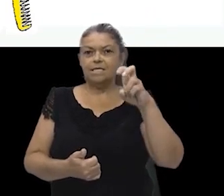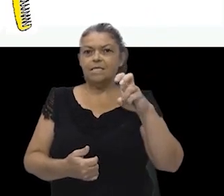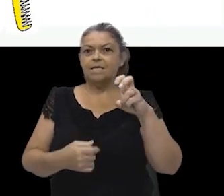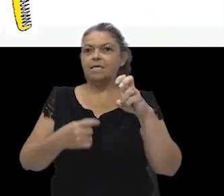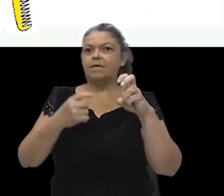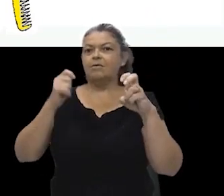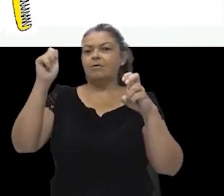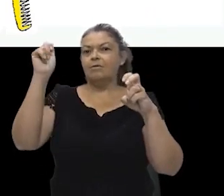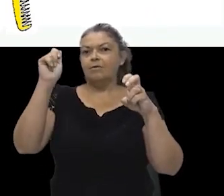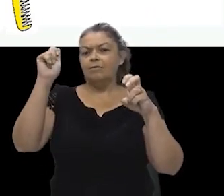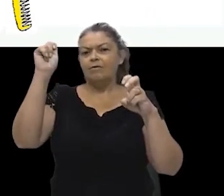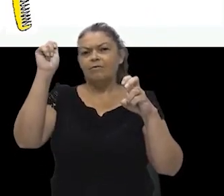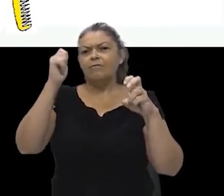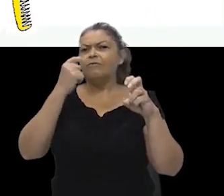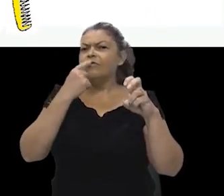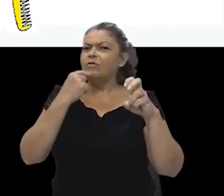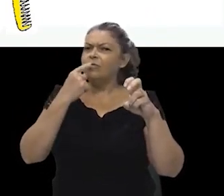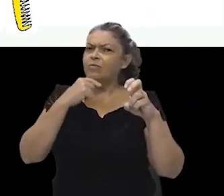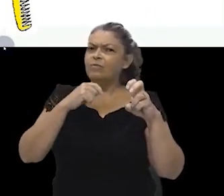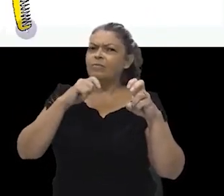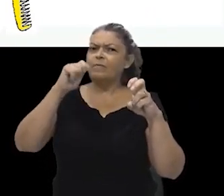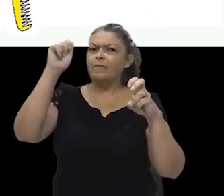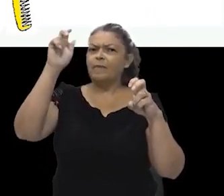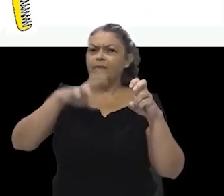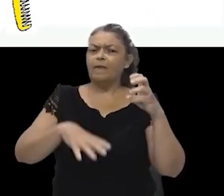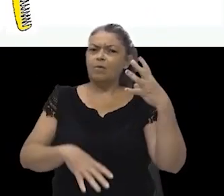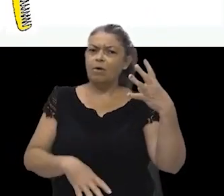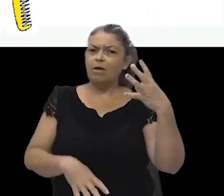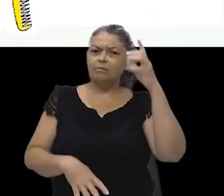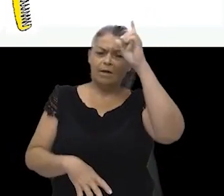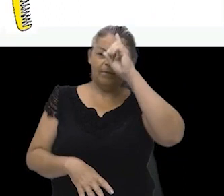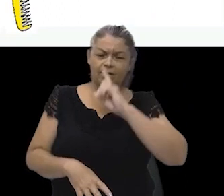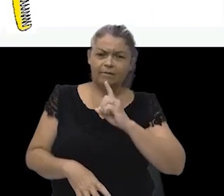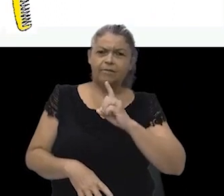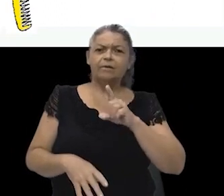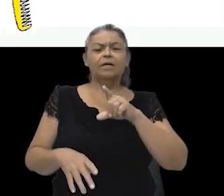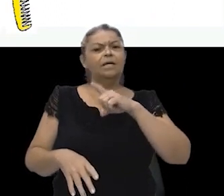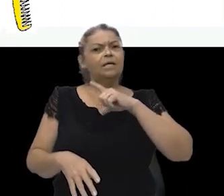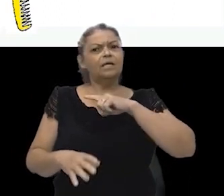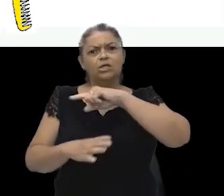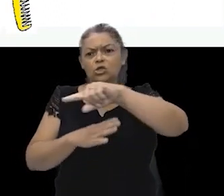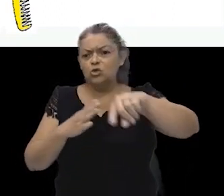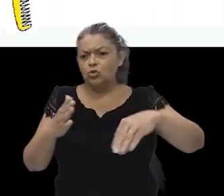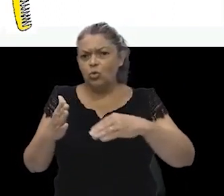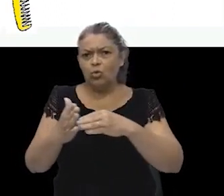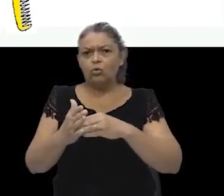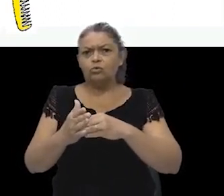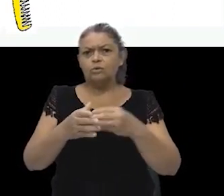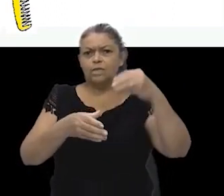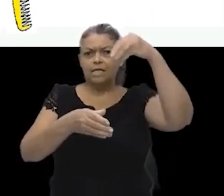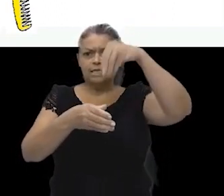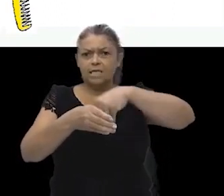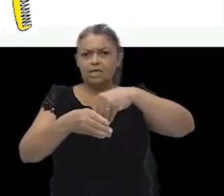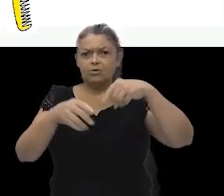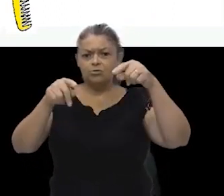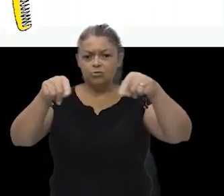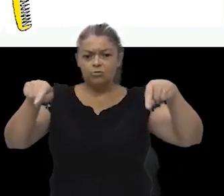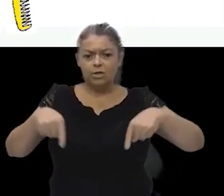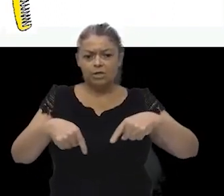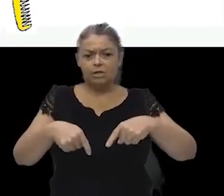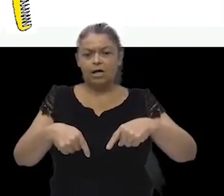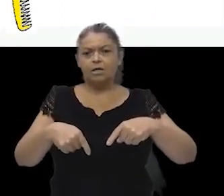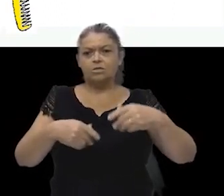e 4 amarelos. E estão todos dentro de uma caixa, os vermelhos,